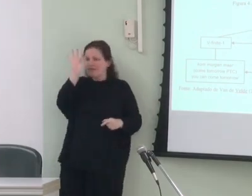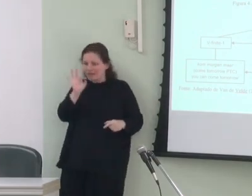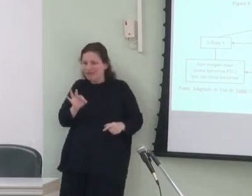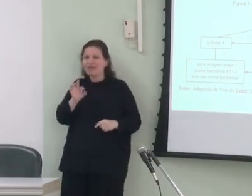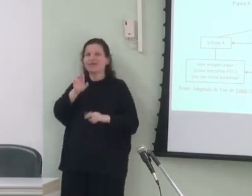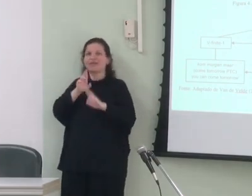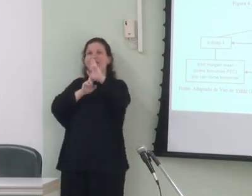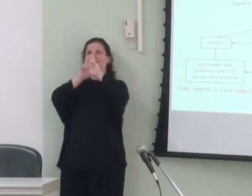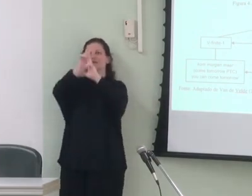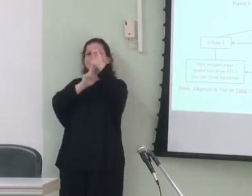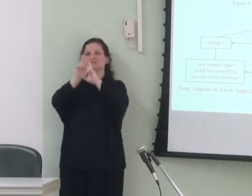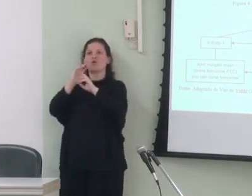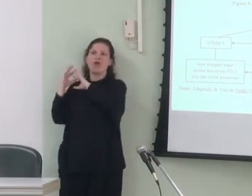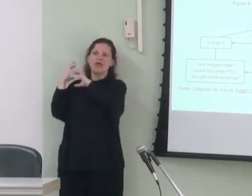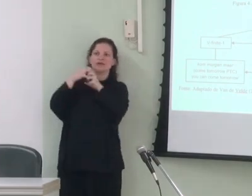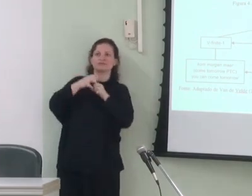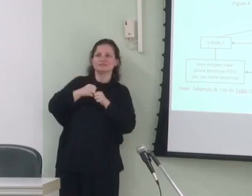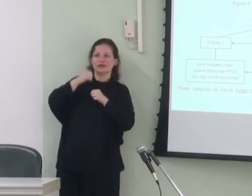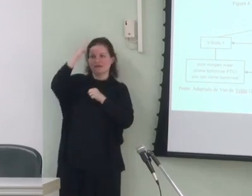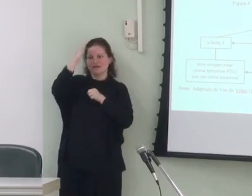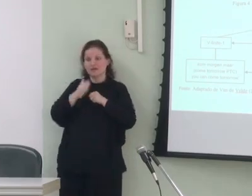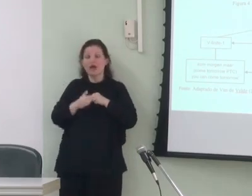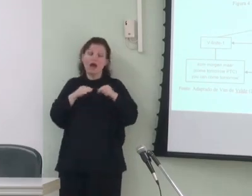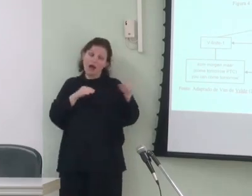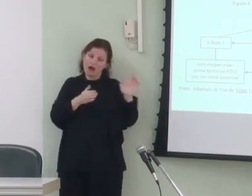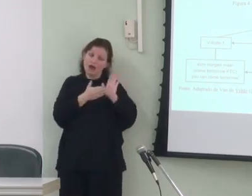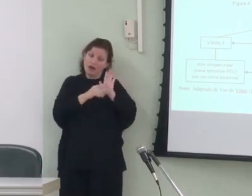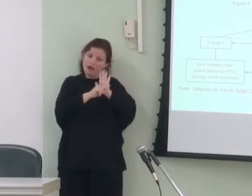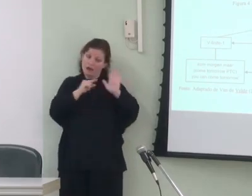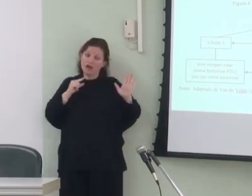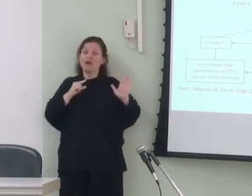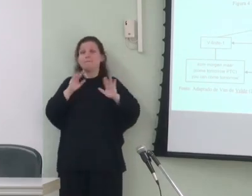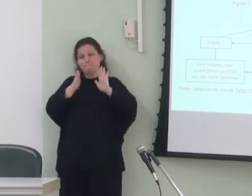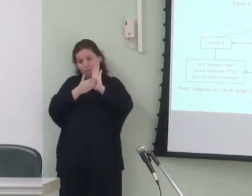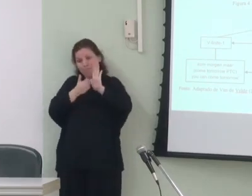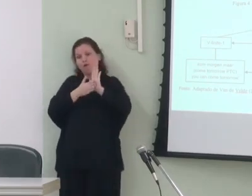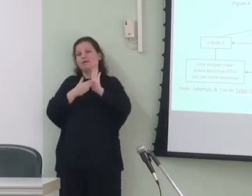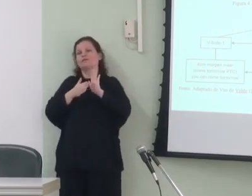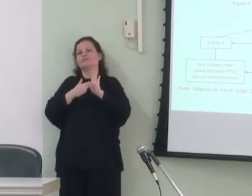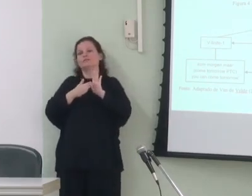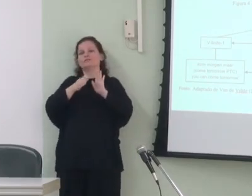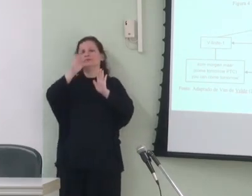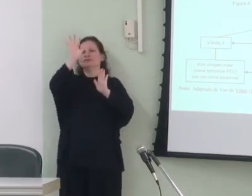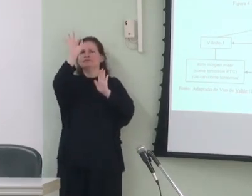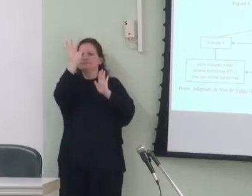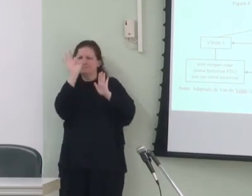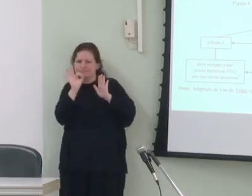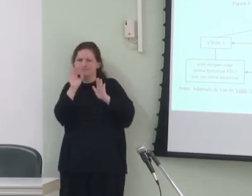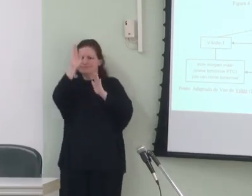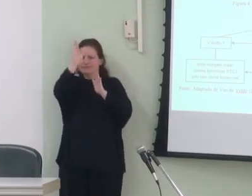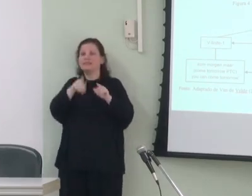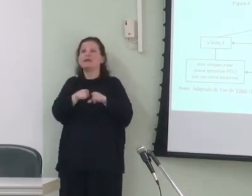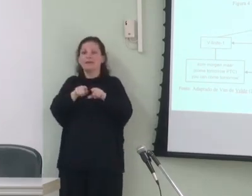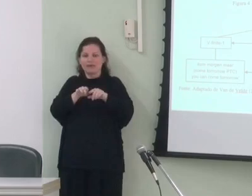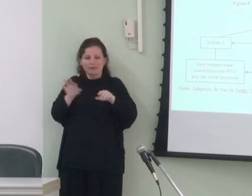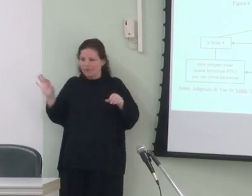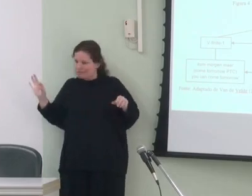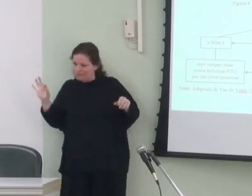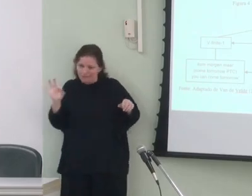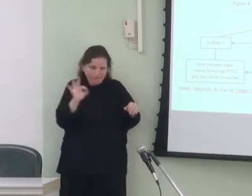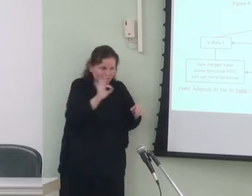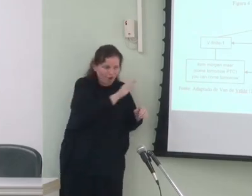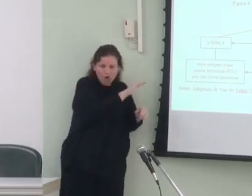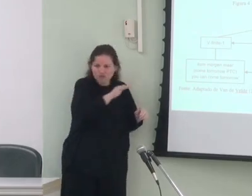relações de herança e assim Wandeveld propõe uma rede organizada em elos verticais e também em elos horizontais